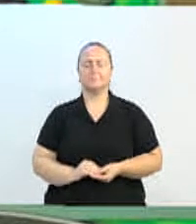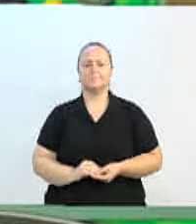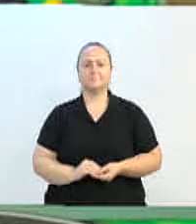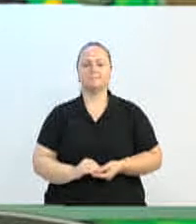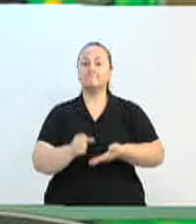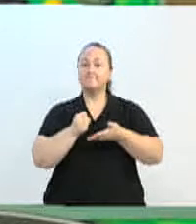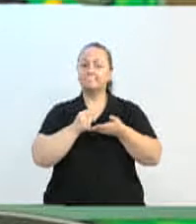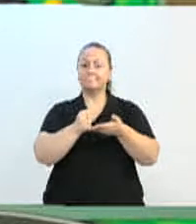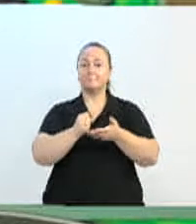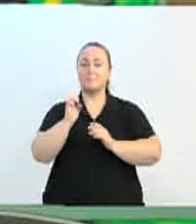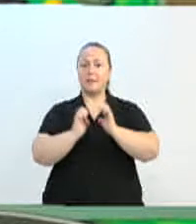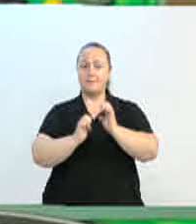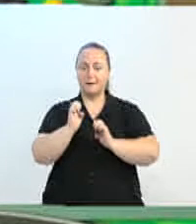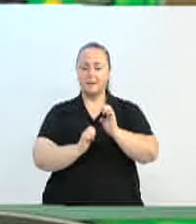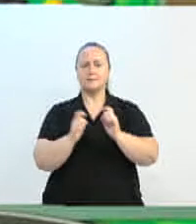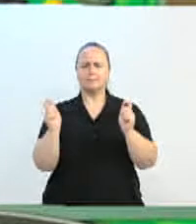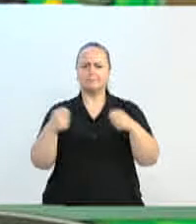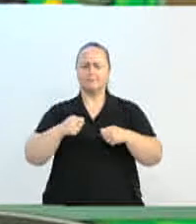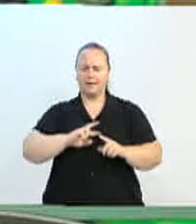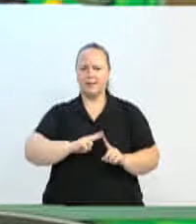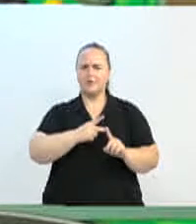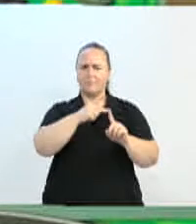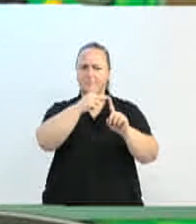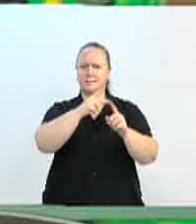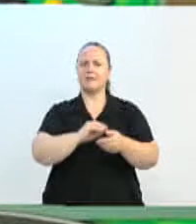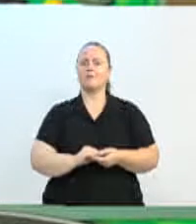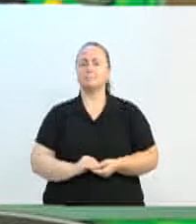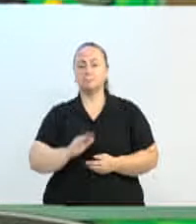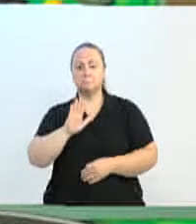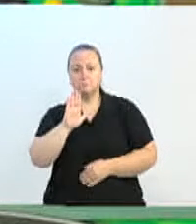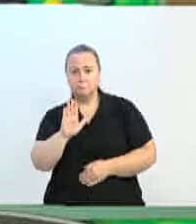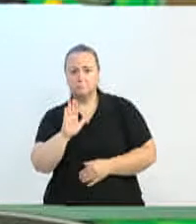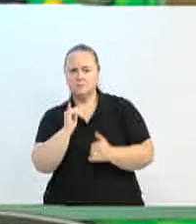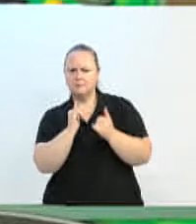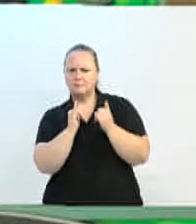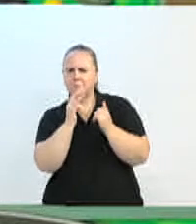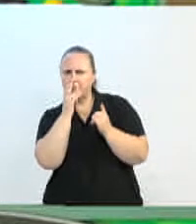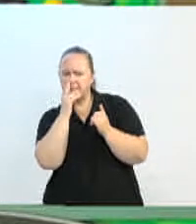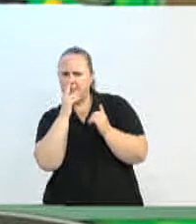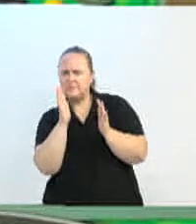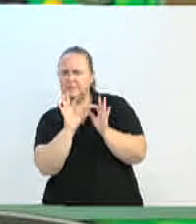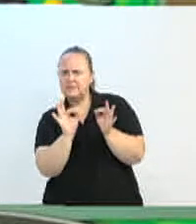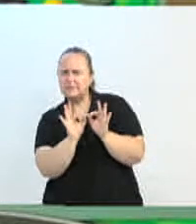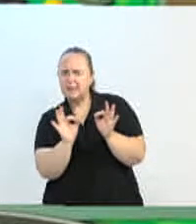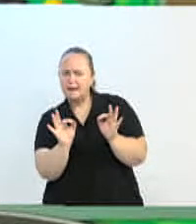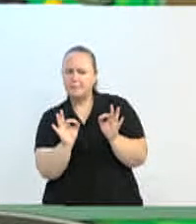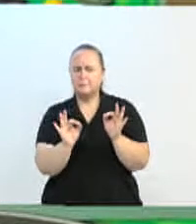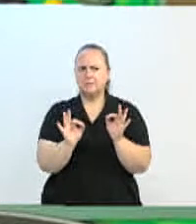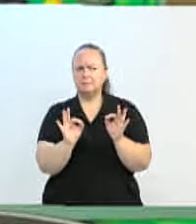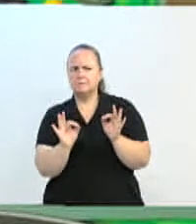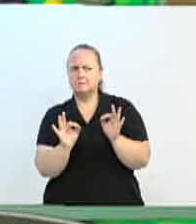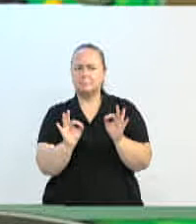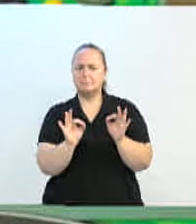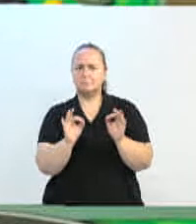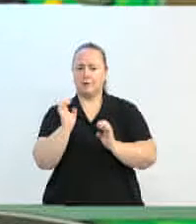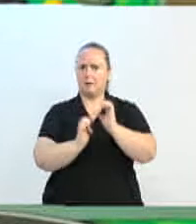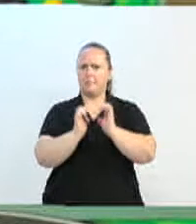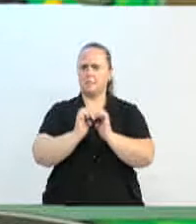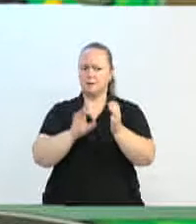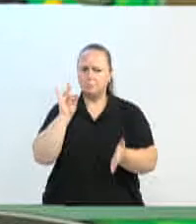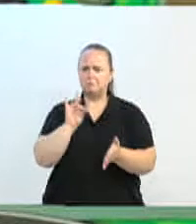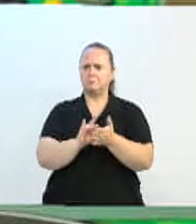a inovar. E aqui parece uma coisa simples, nas empresas grandes estabelecidas, deveriam pensar em inovação e caminhar forte nisso.